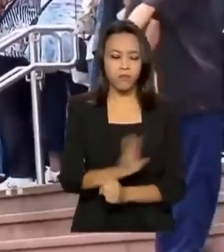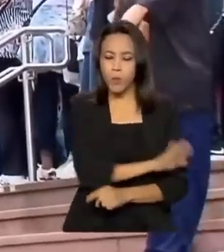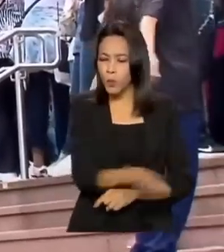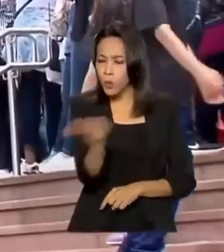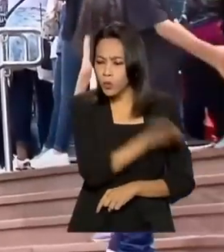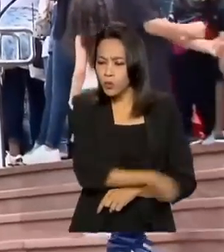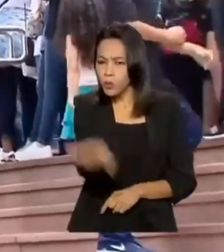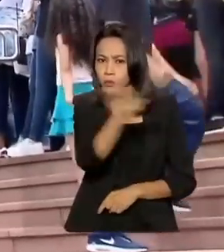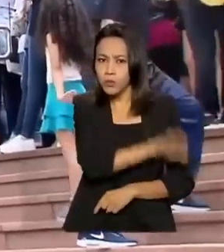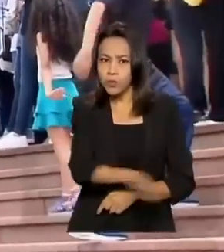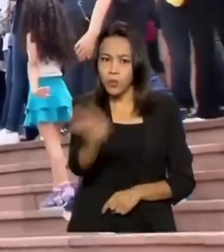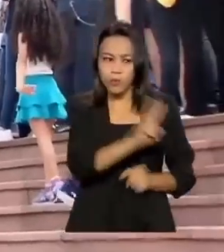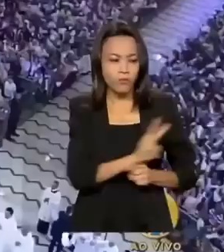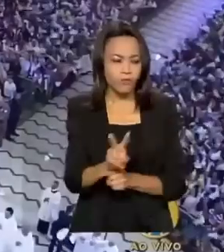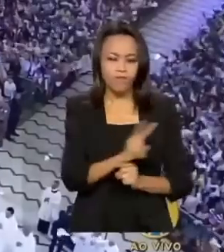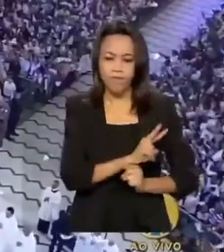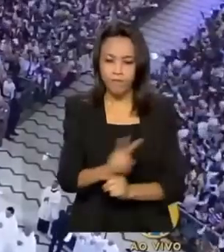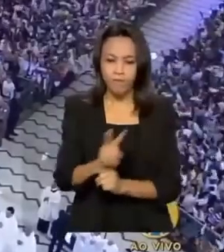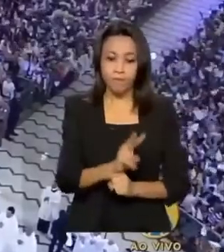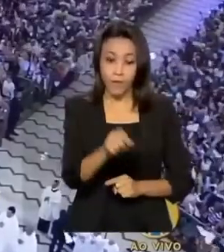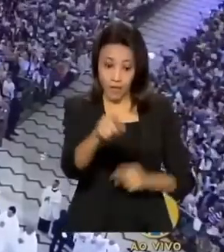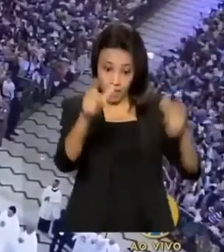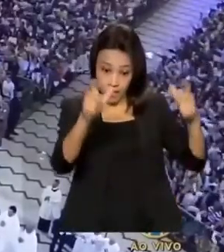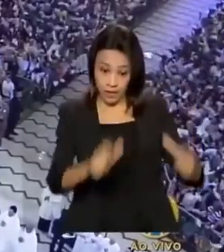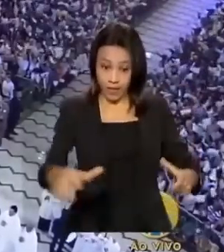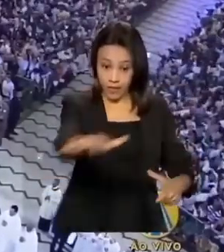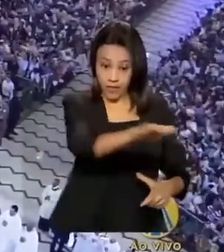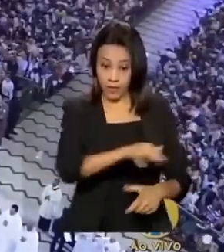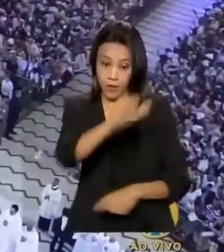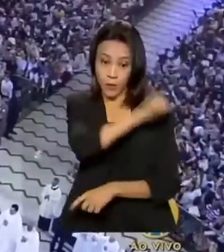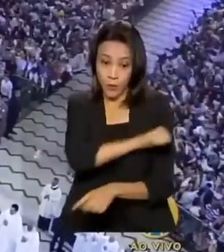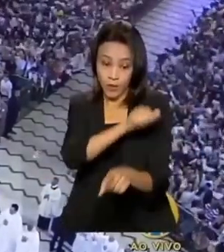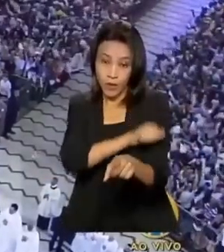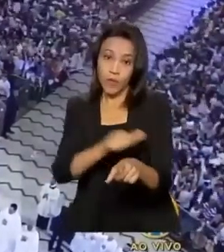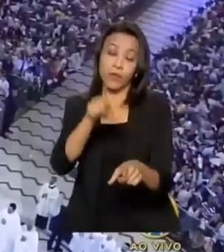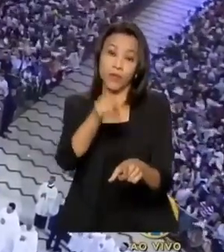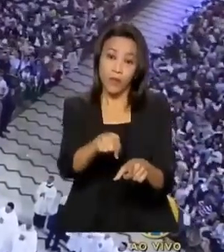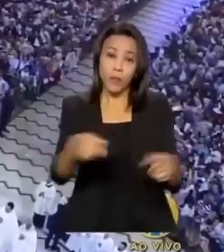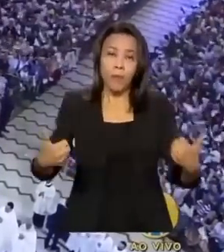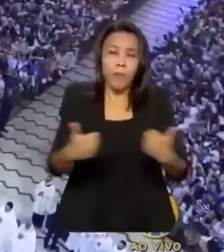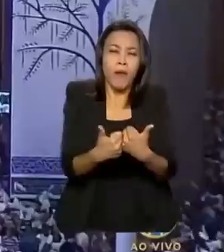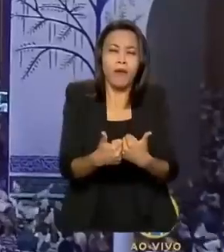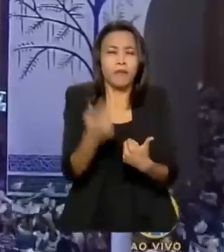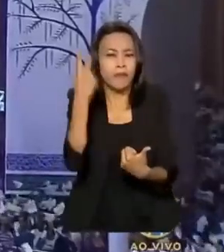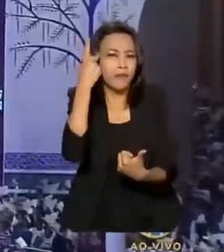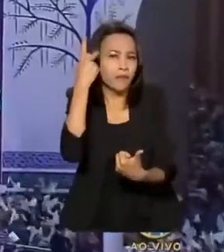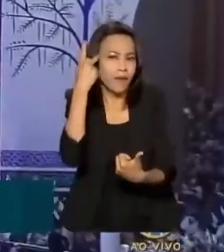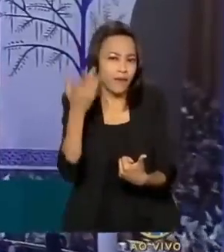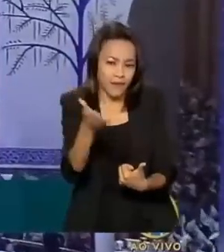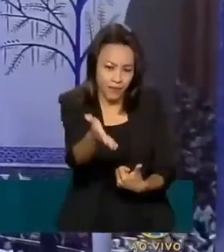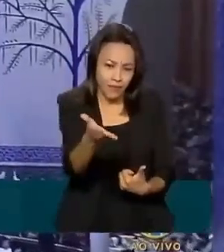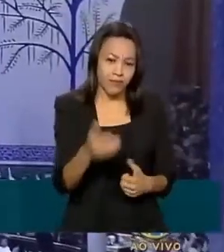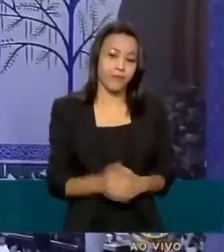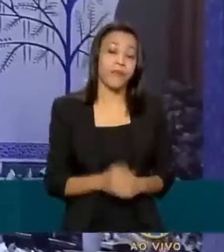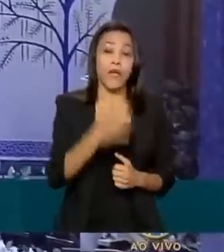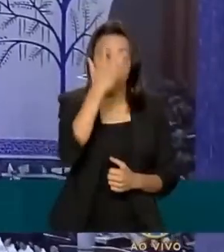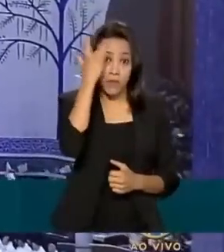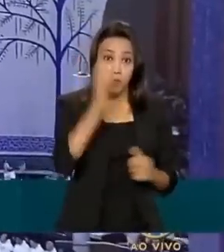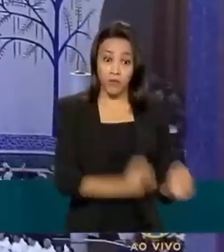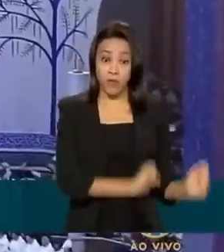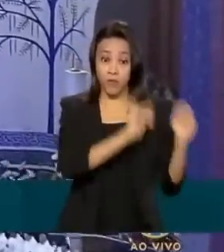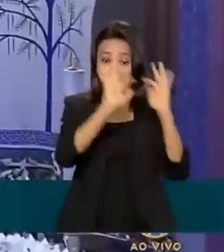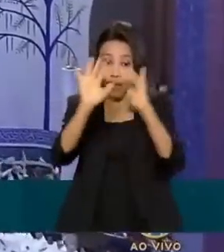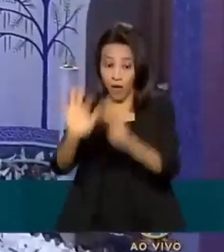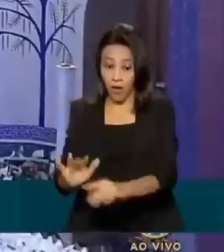rodovias. Essa ação começa em Tatiaia, no Rio, próximo com a divisa com São Paulo. E olha, muita gente vai à cidade de